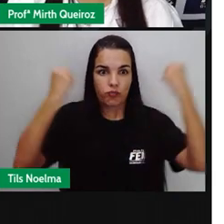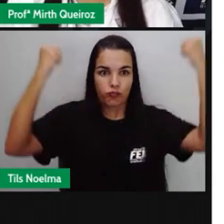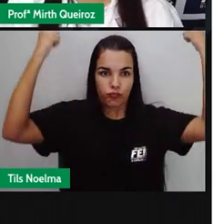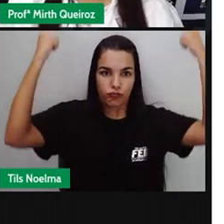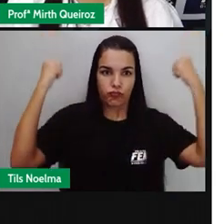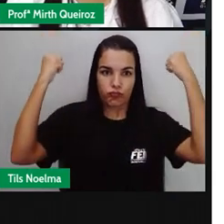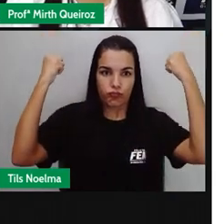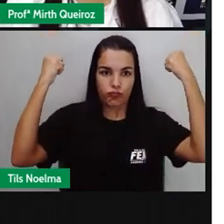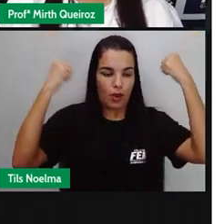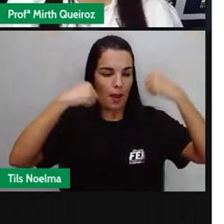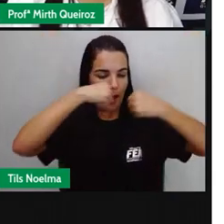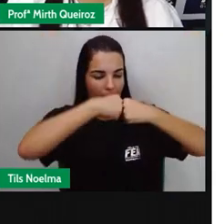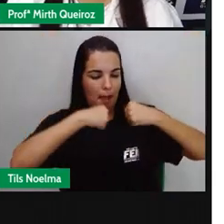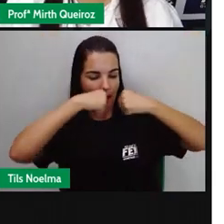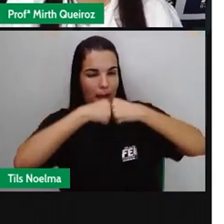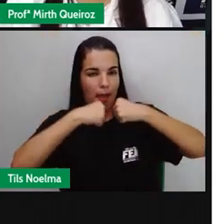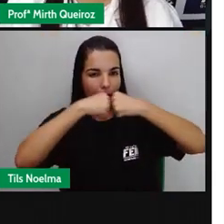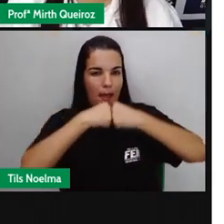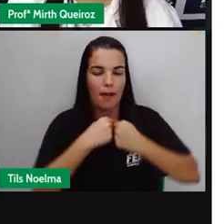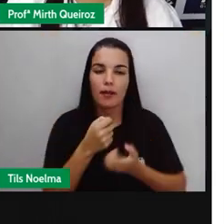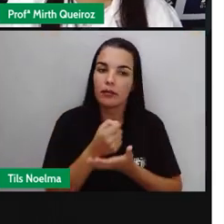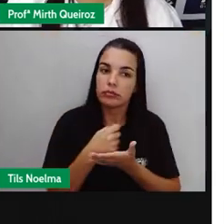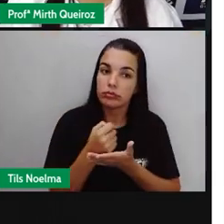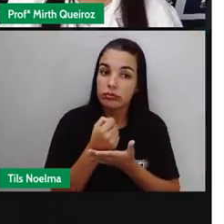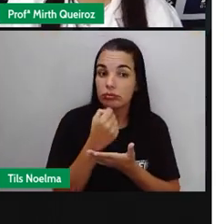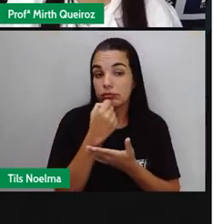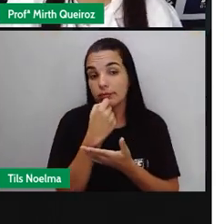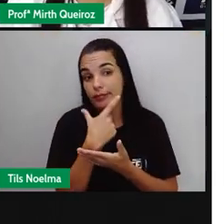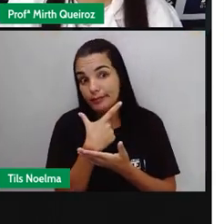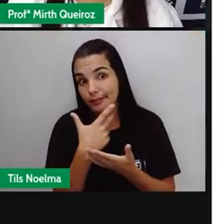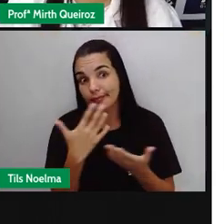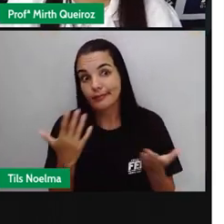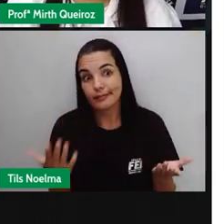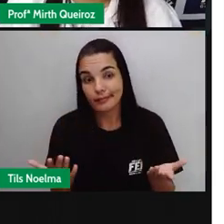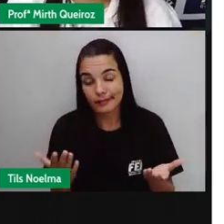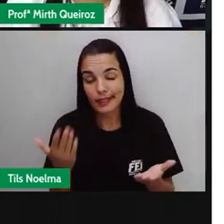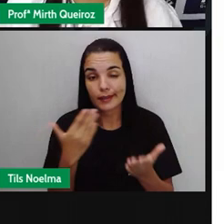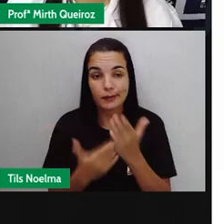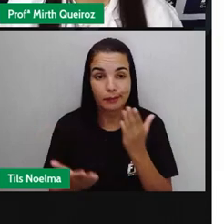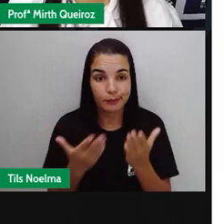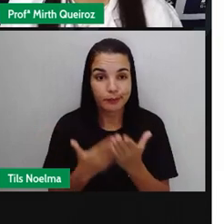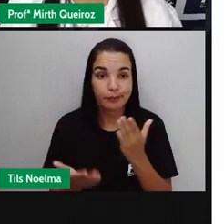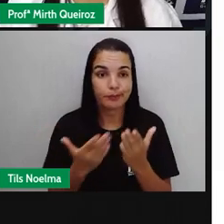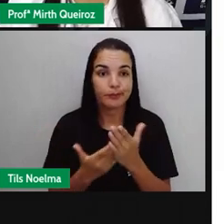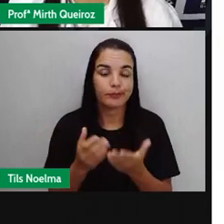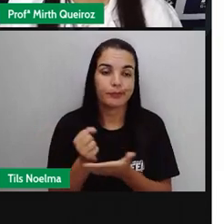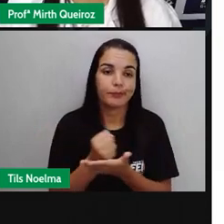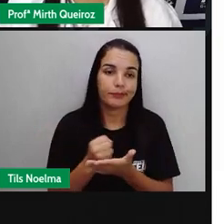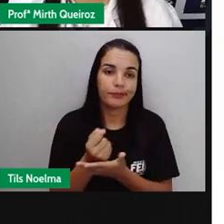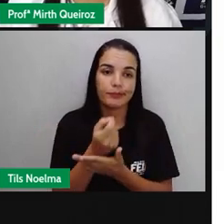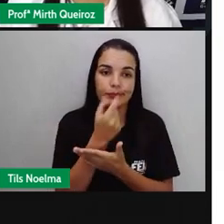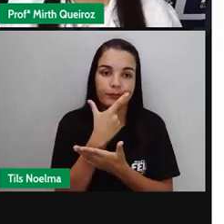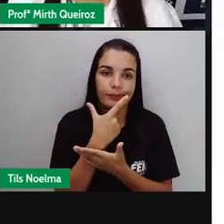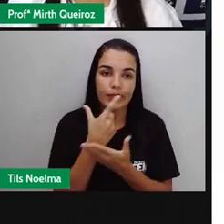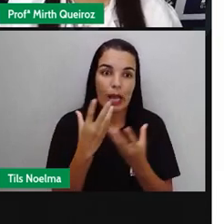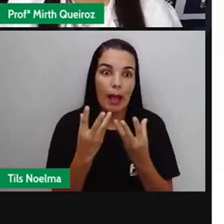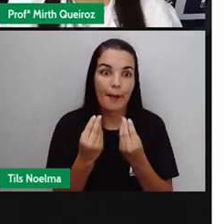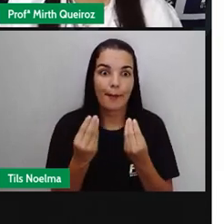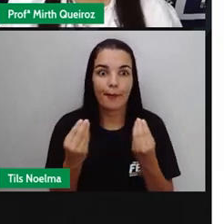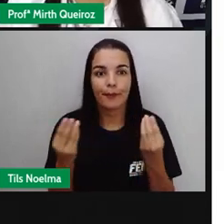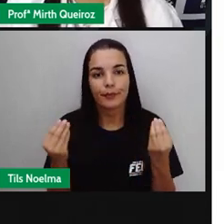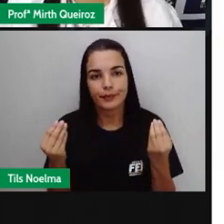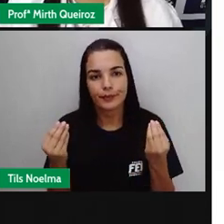resistência contra o antibiótico. E quando você tomar novamente o antibiótico, não vai fazer efeito nenhum, porque nós já temos bactérias